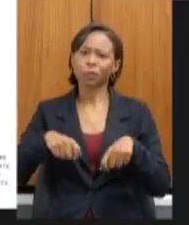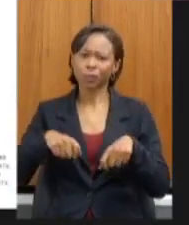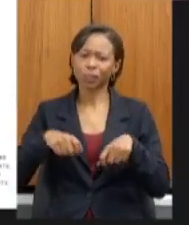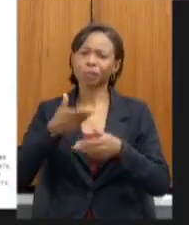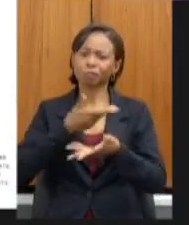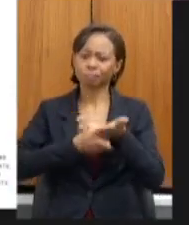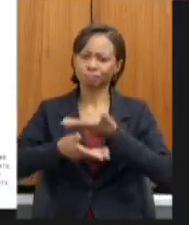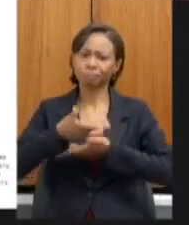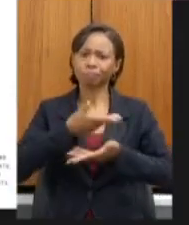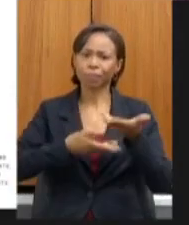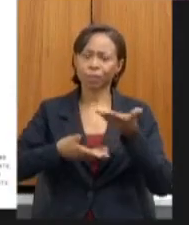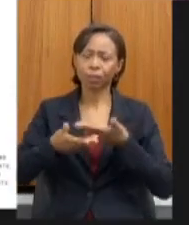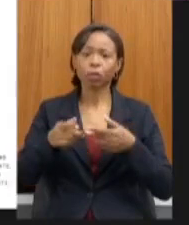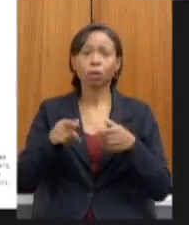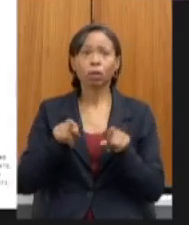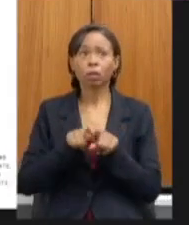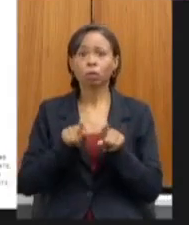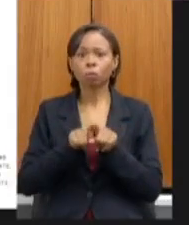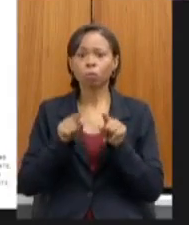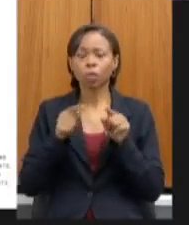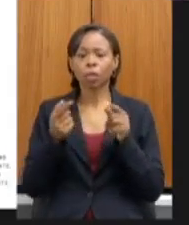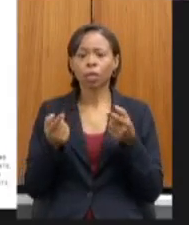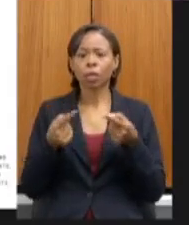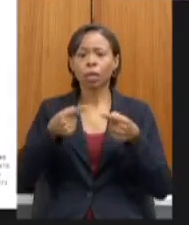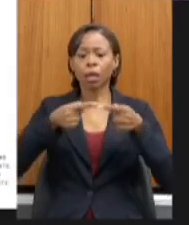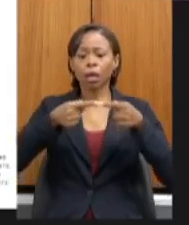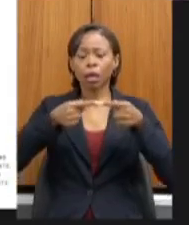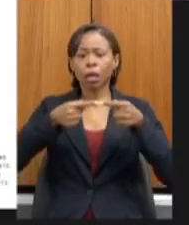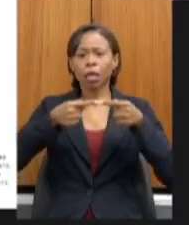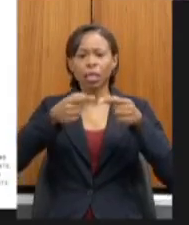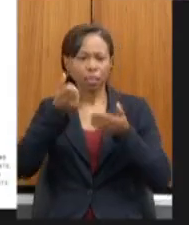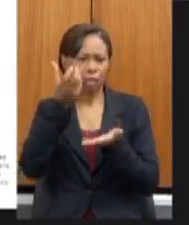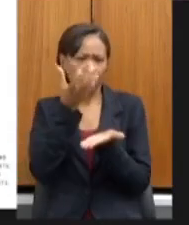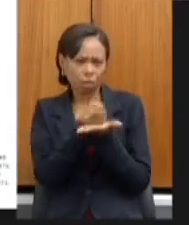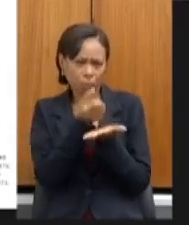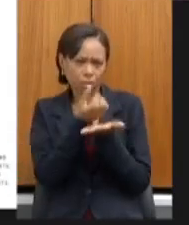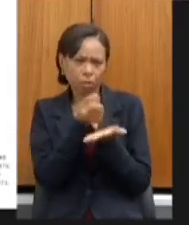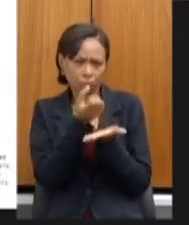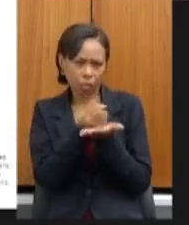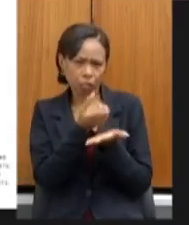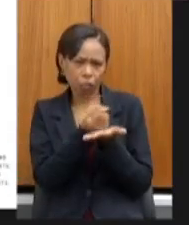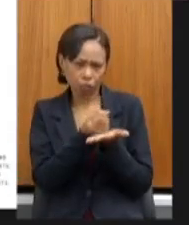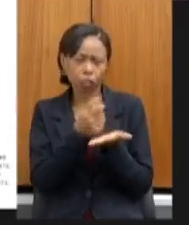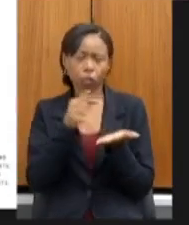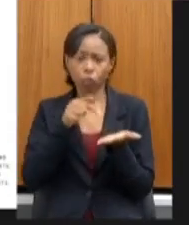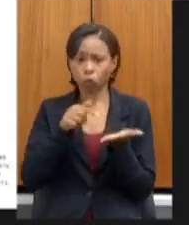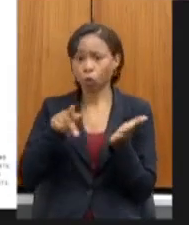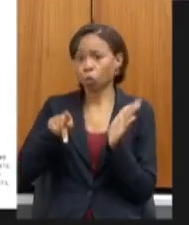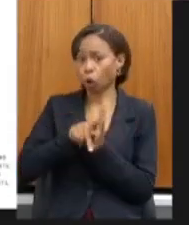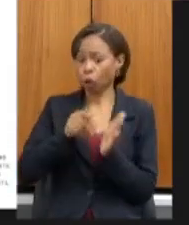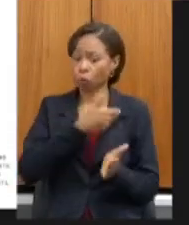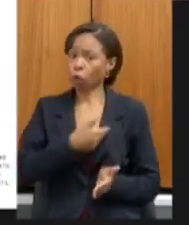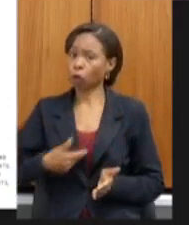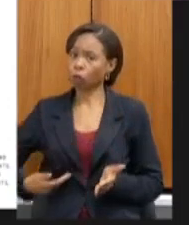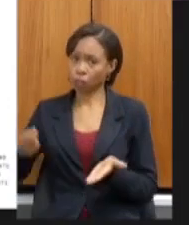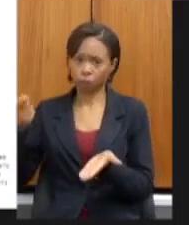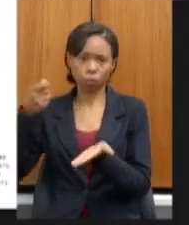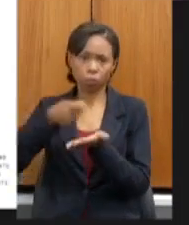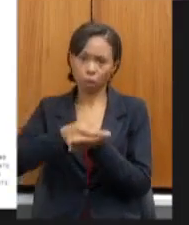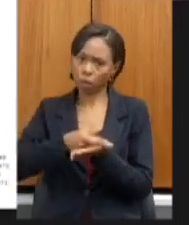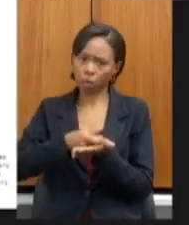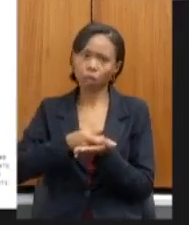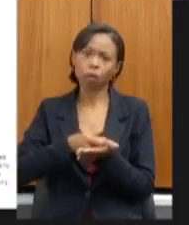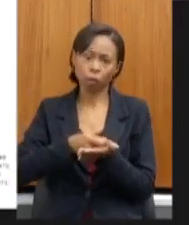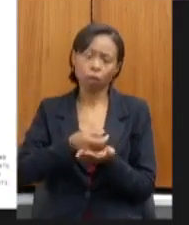interação a navegação nesse aplicativo é totalmente custeada pelo Estado tanto alunos quanto professores desde o início